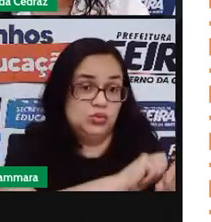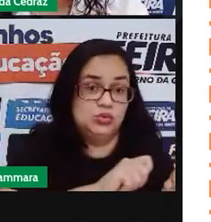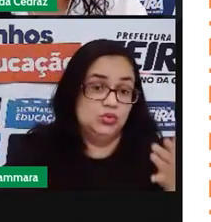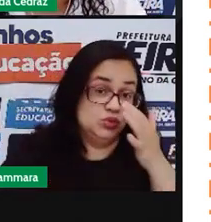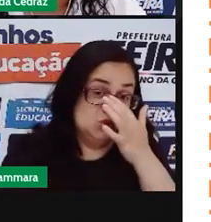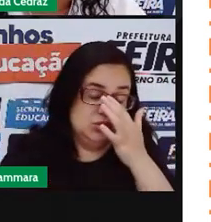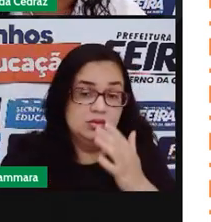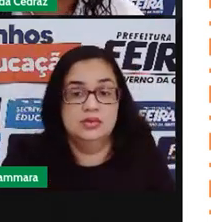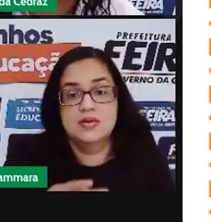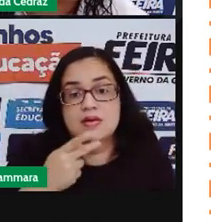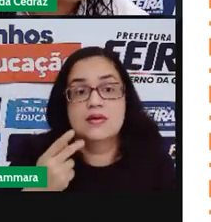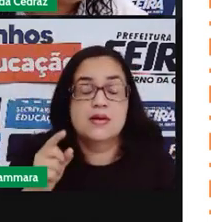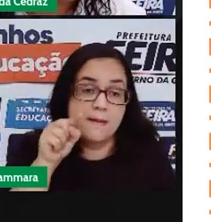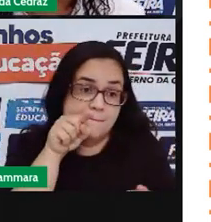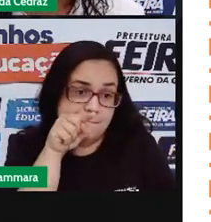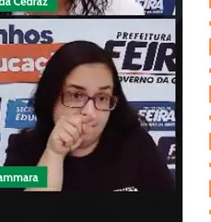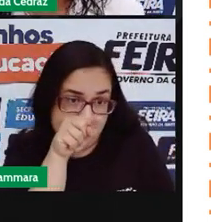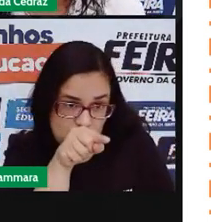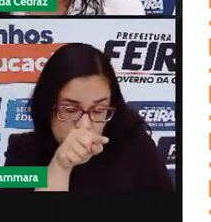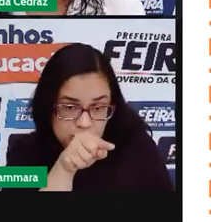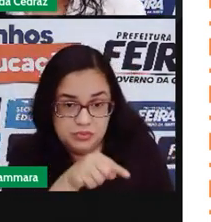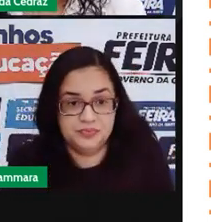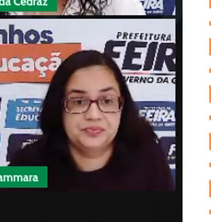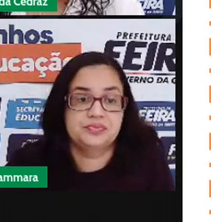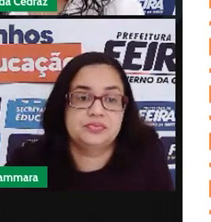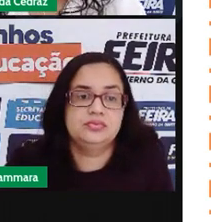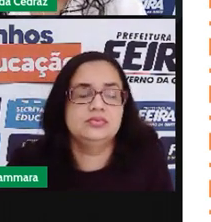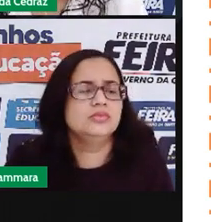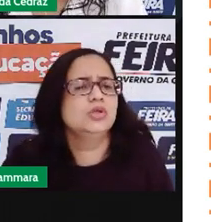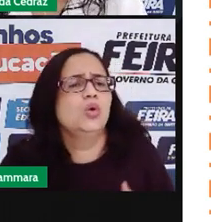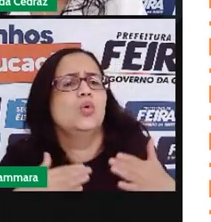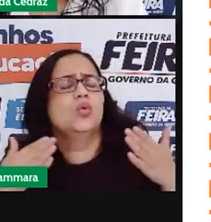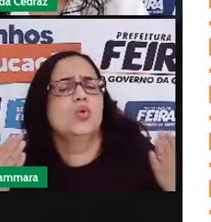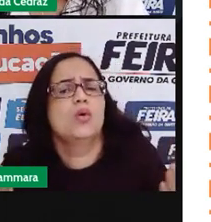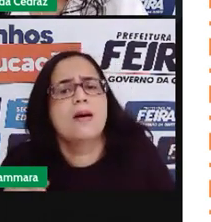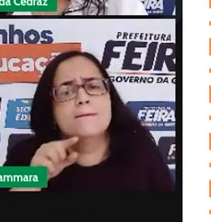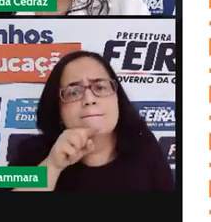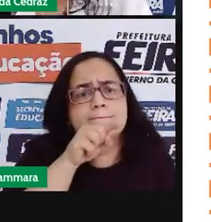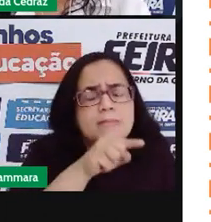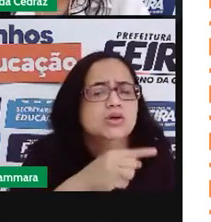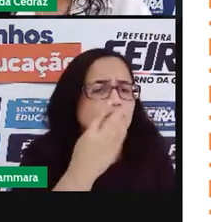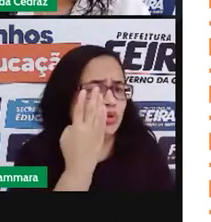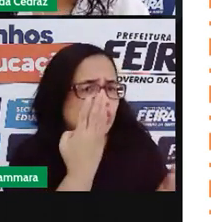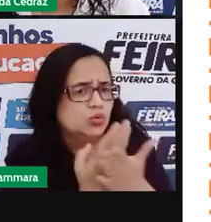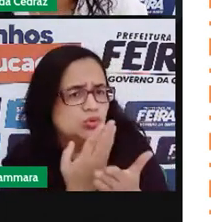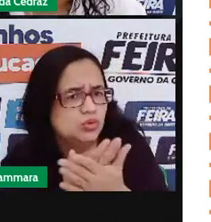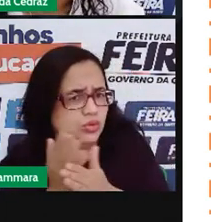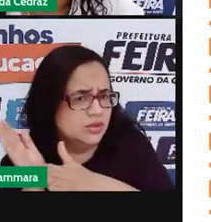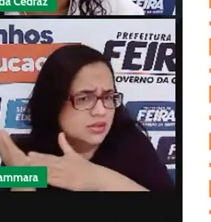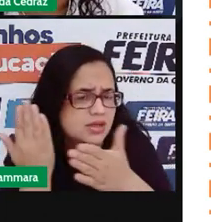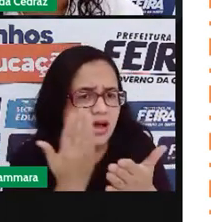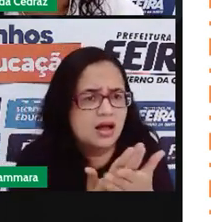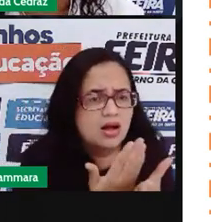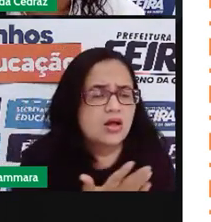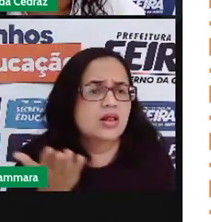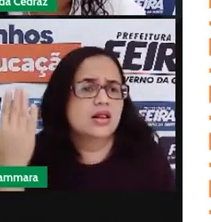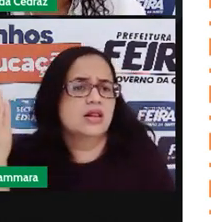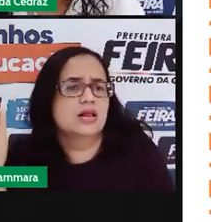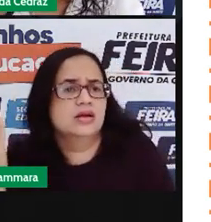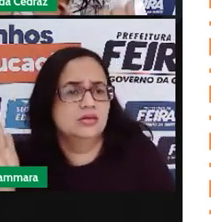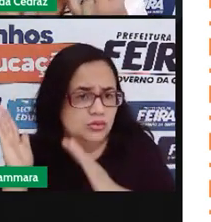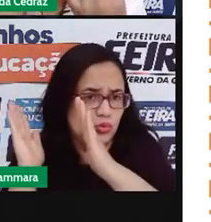ortografia e a pontuação. Quais foram os pontos que nós estudamos durante essas aulas aqui na